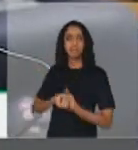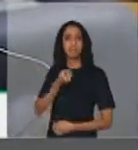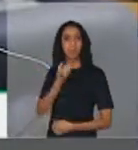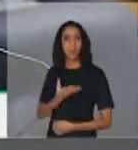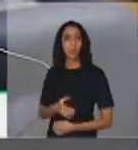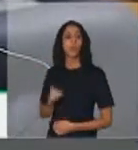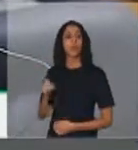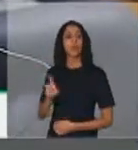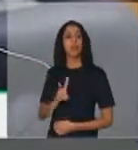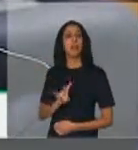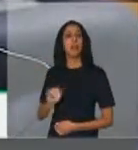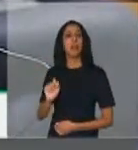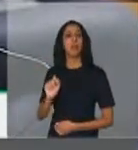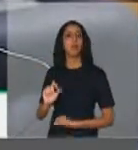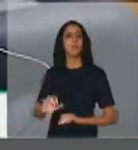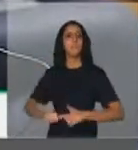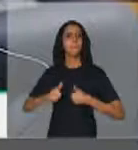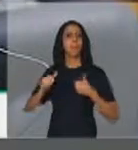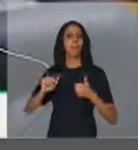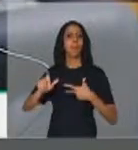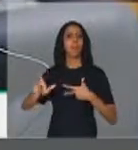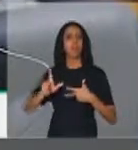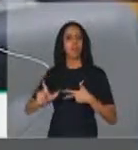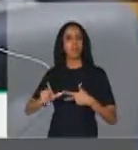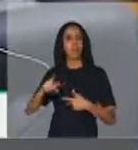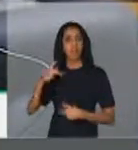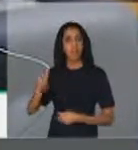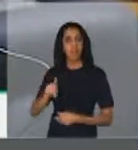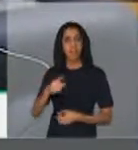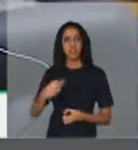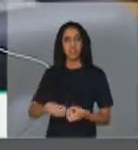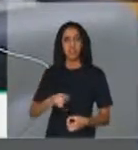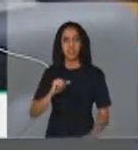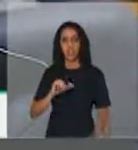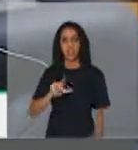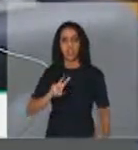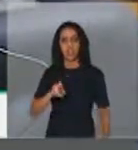resgatará a autonomia do Poder Legislativo da cidade de Leos. Parabéns.